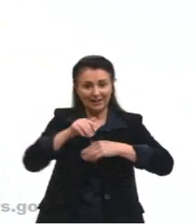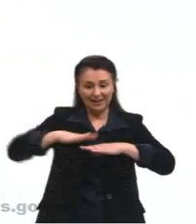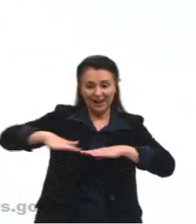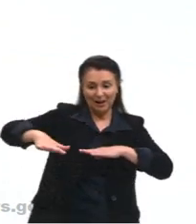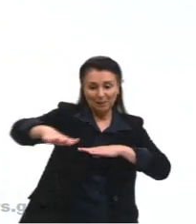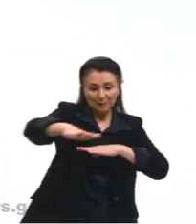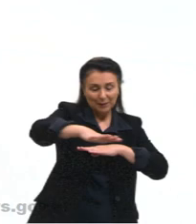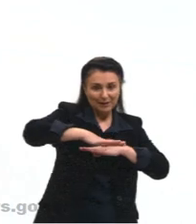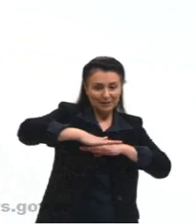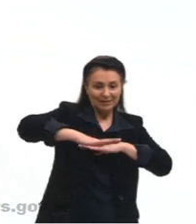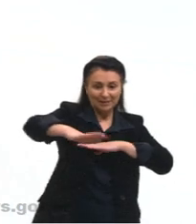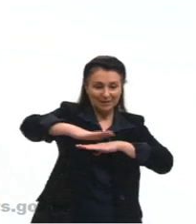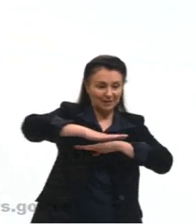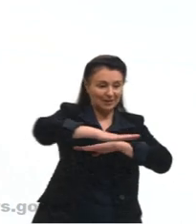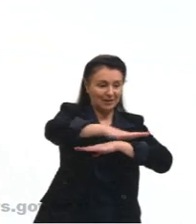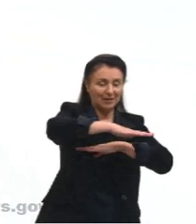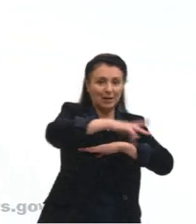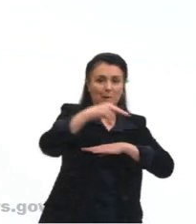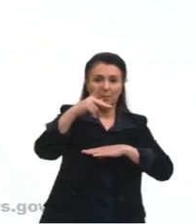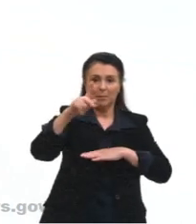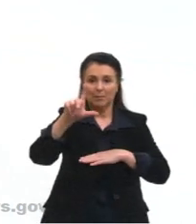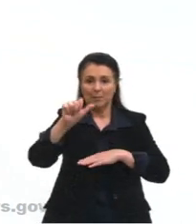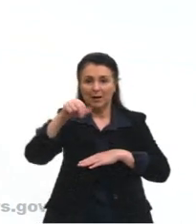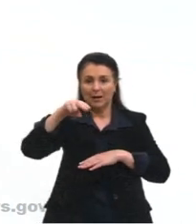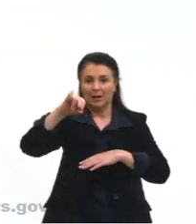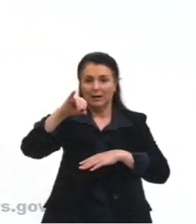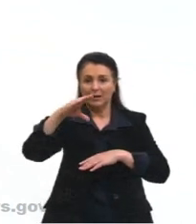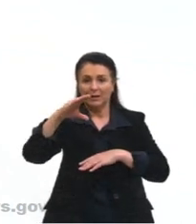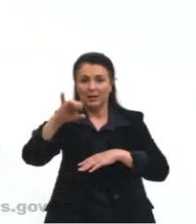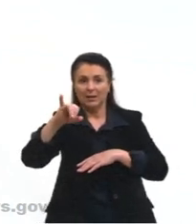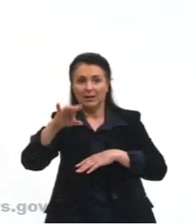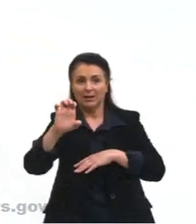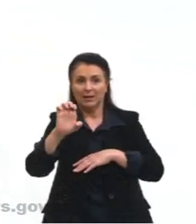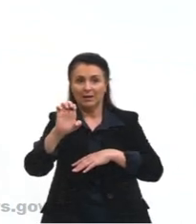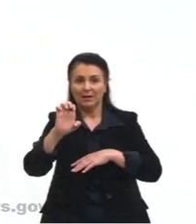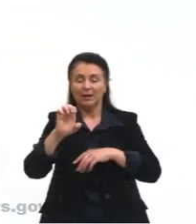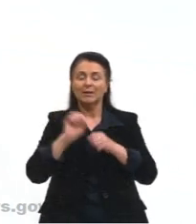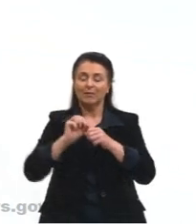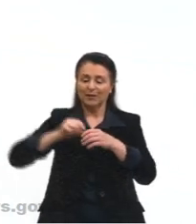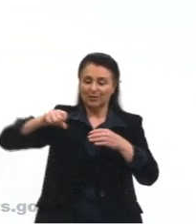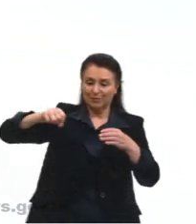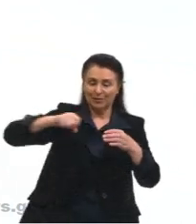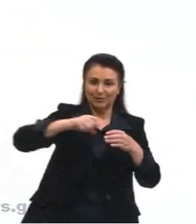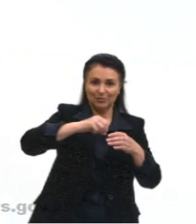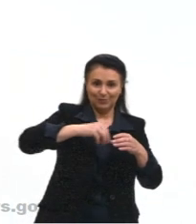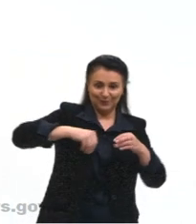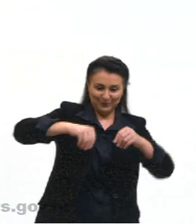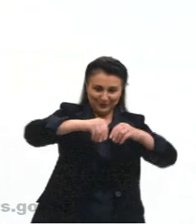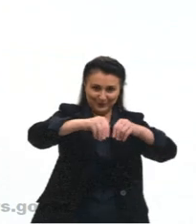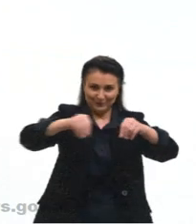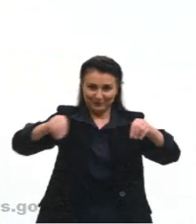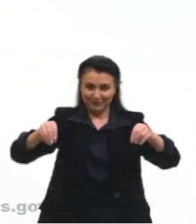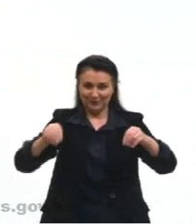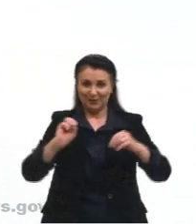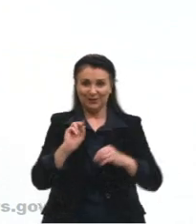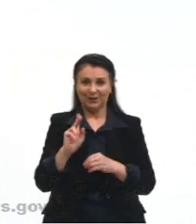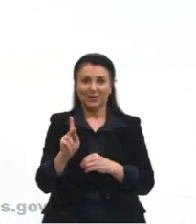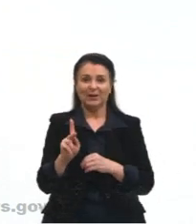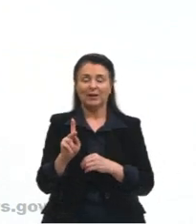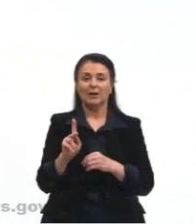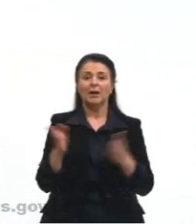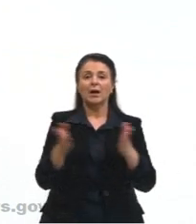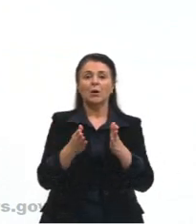plantio, né, porque vai ter o solo aí, tá, meninos e meninas? E as